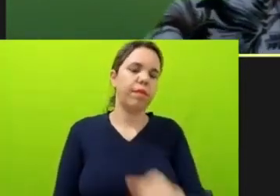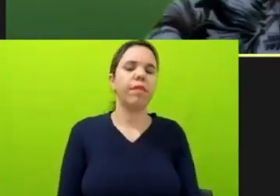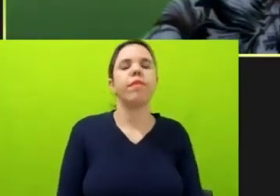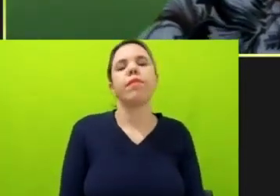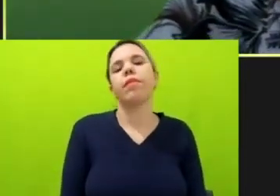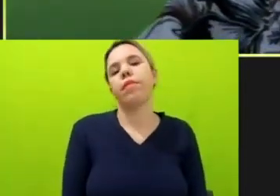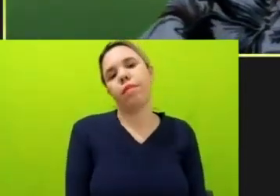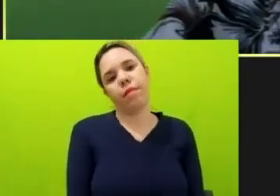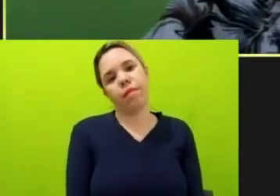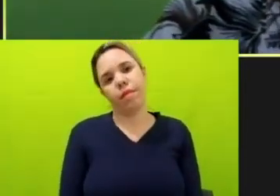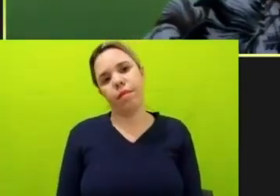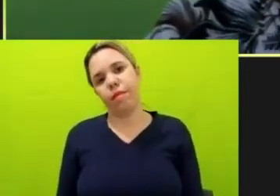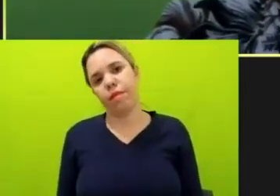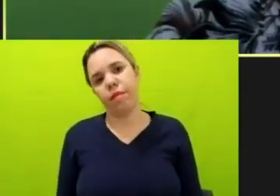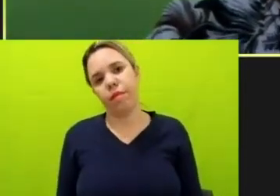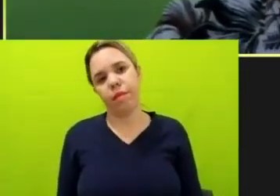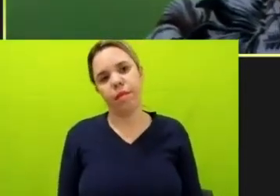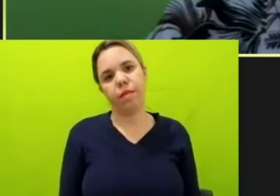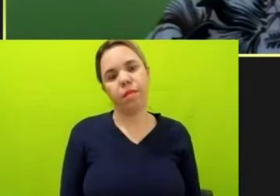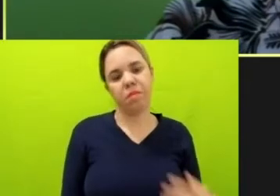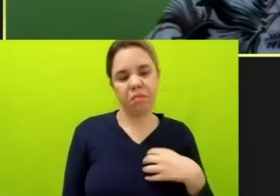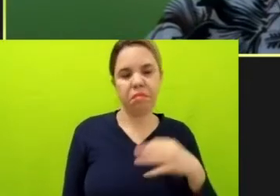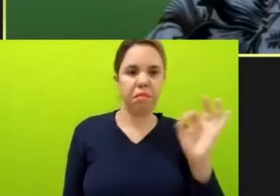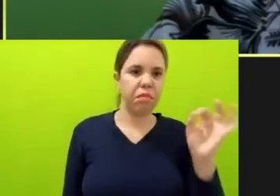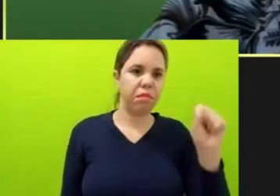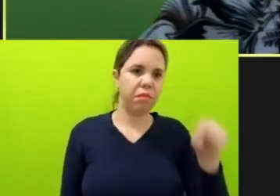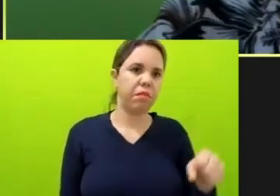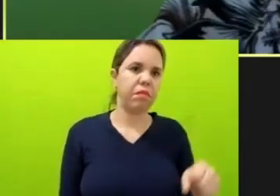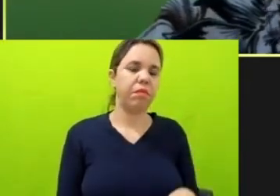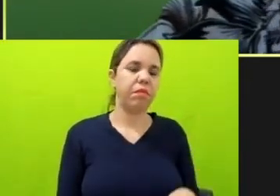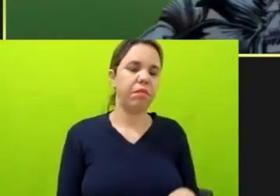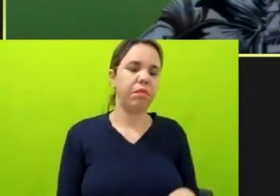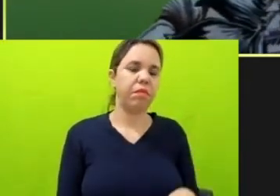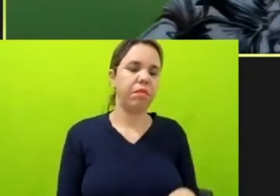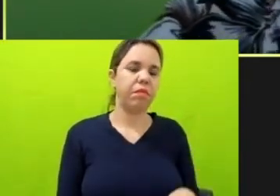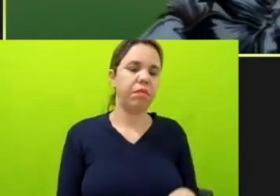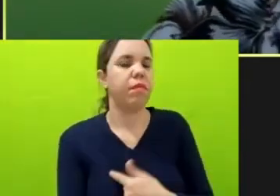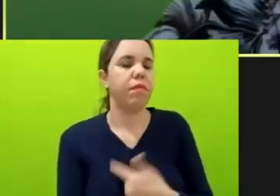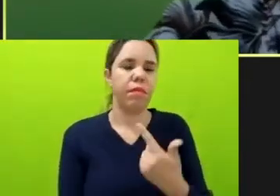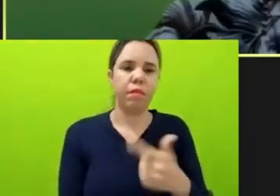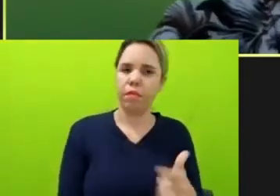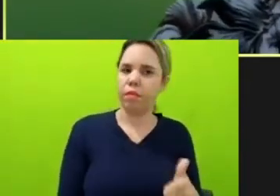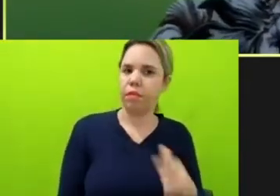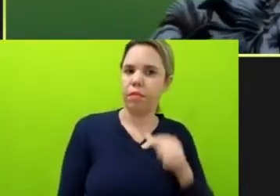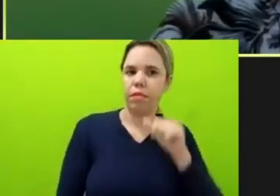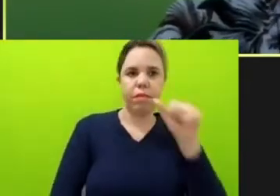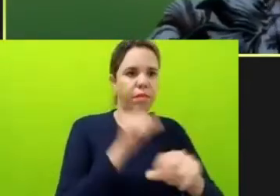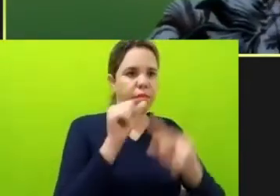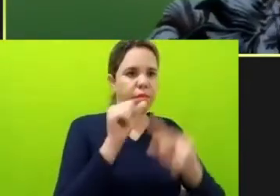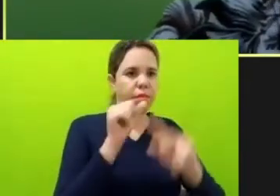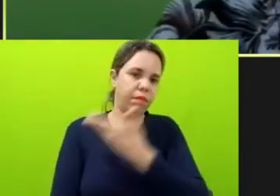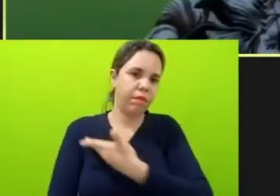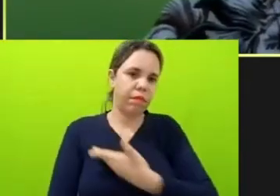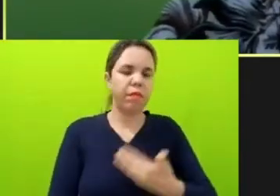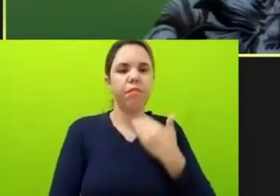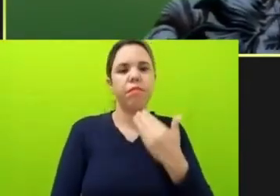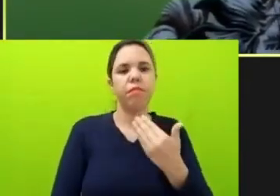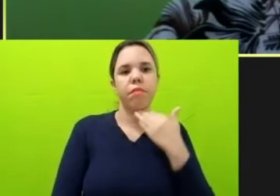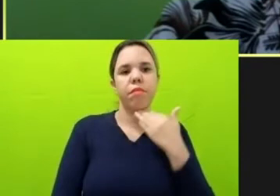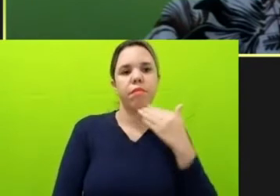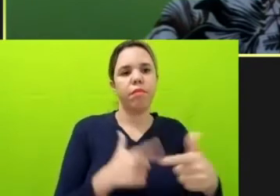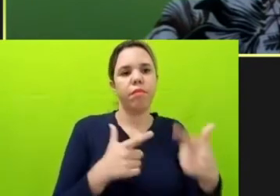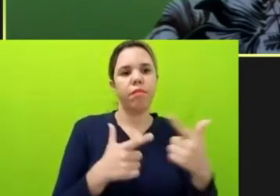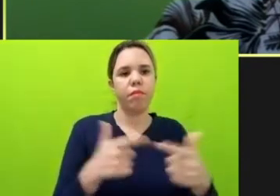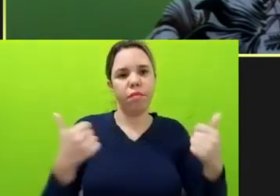Olha, eu sou bem sincera, né? Se nós não tivermos uma mudança de governo, a situação é sombria. É